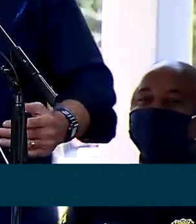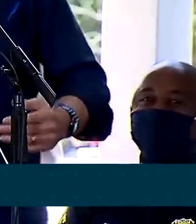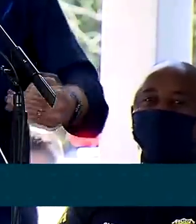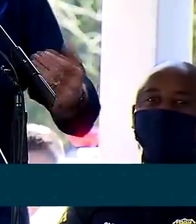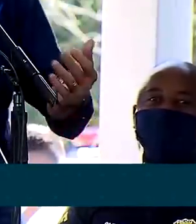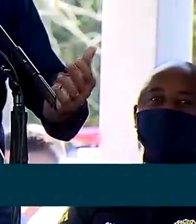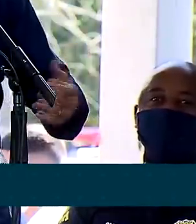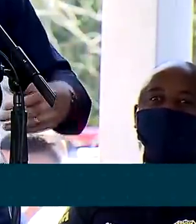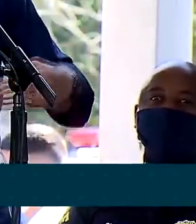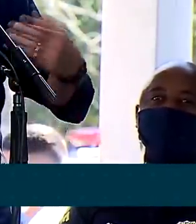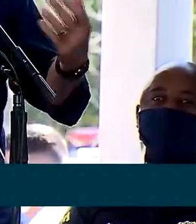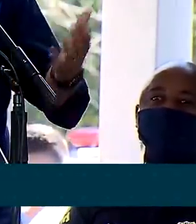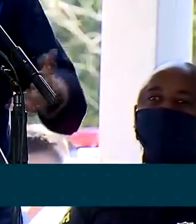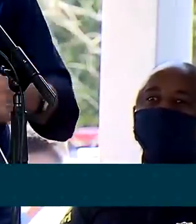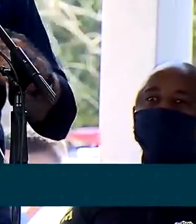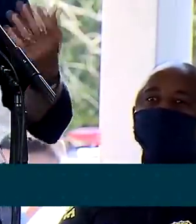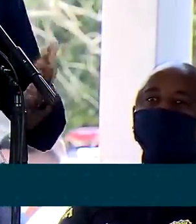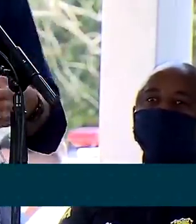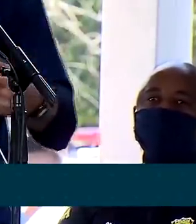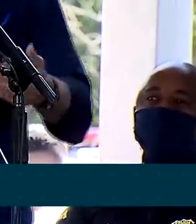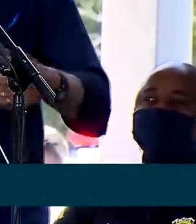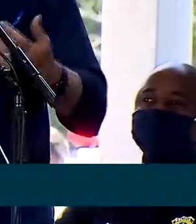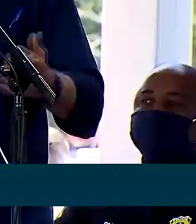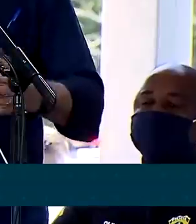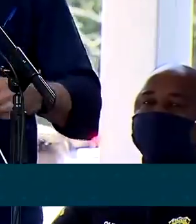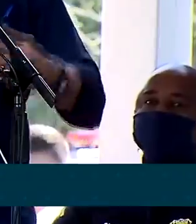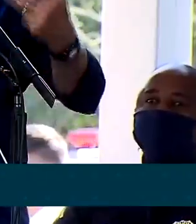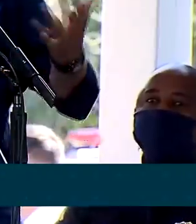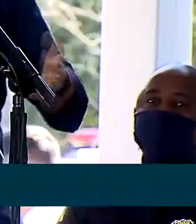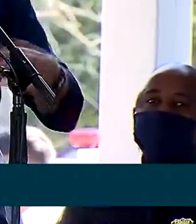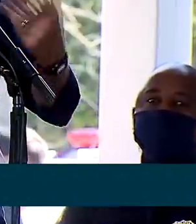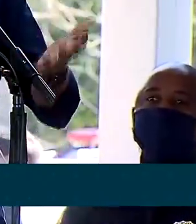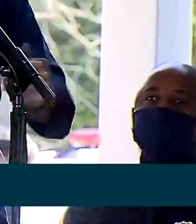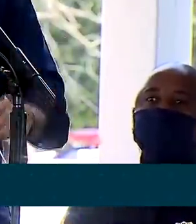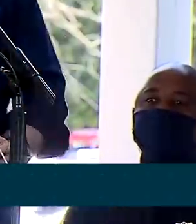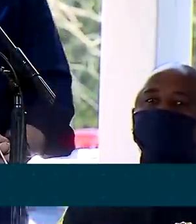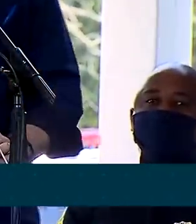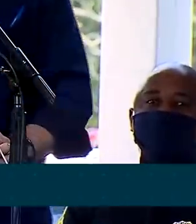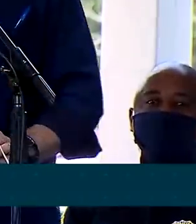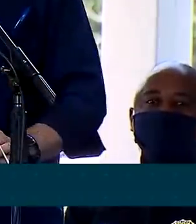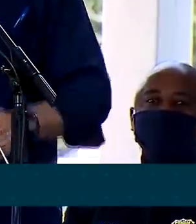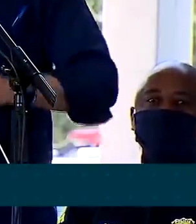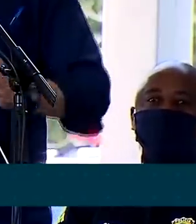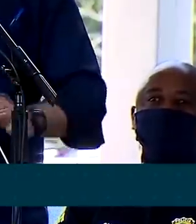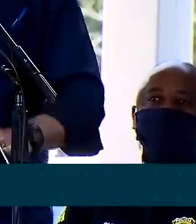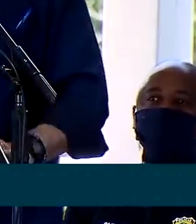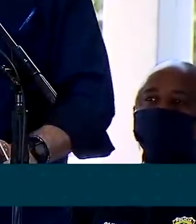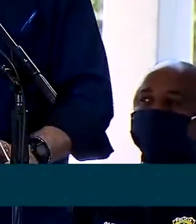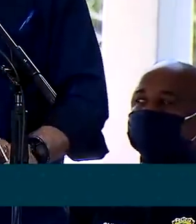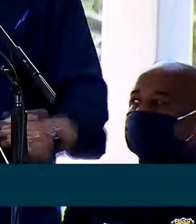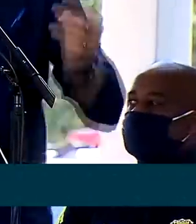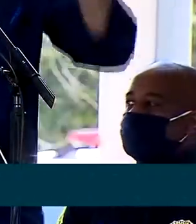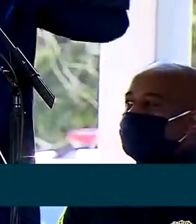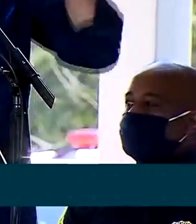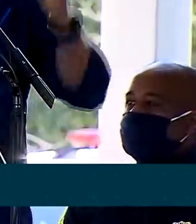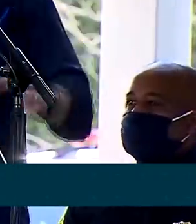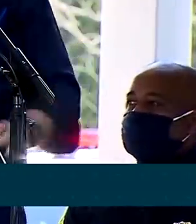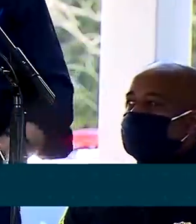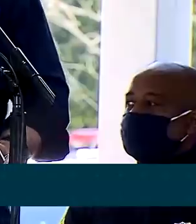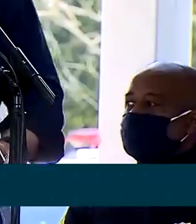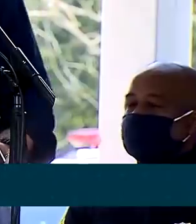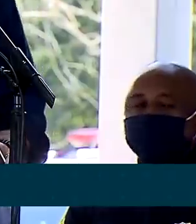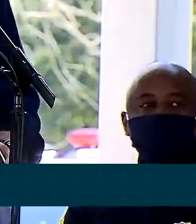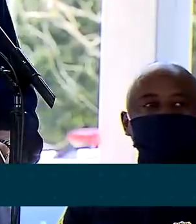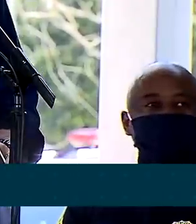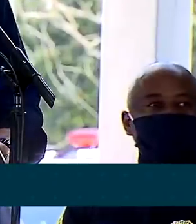só por produzir, por ser a hidrelétrica que mais produz energia limpa em todo o mundo, mas também